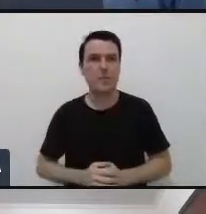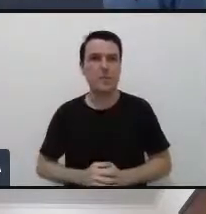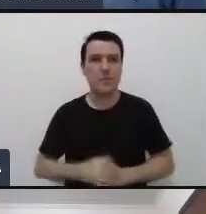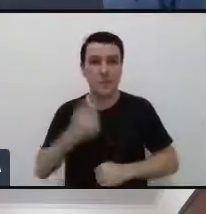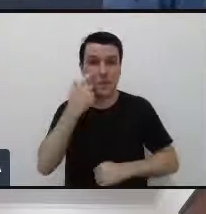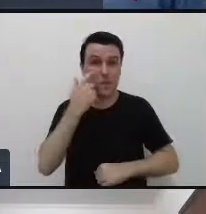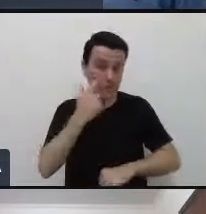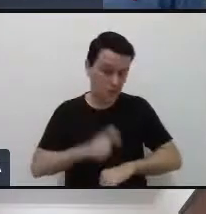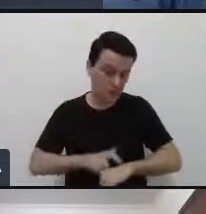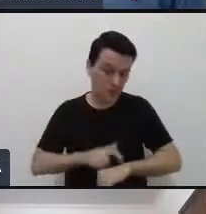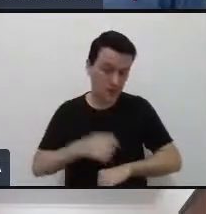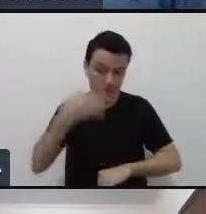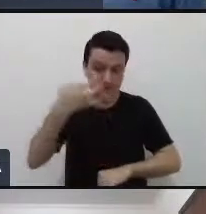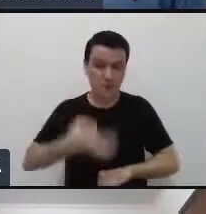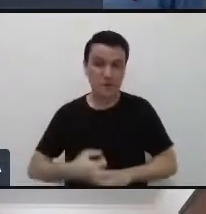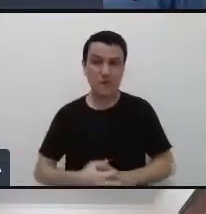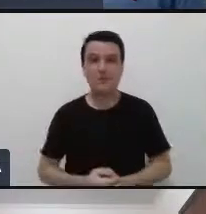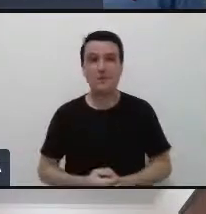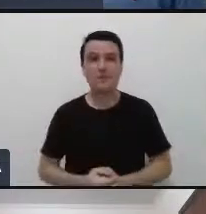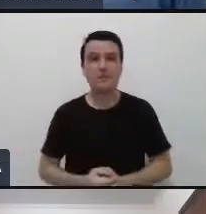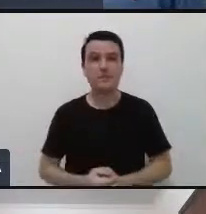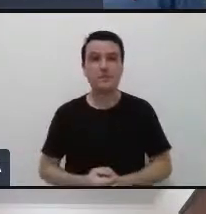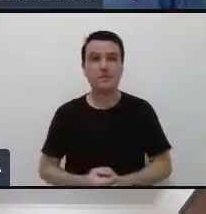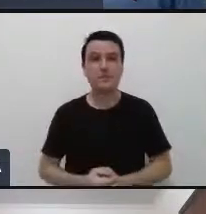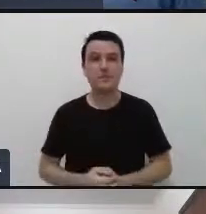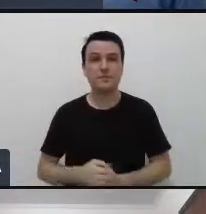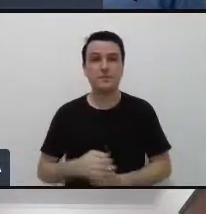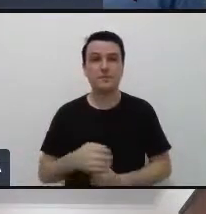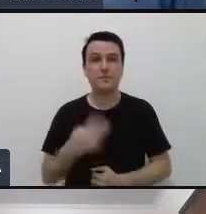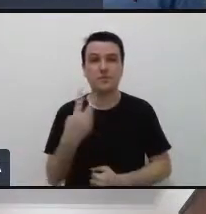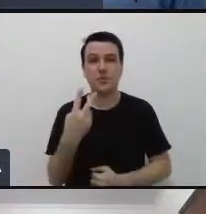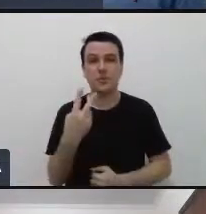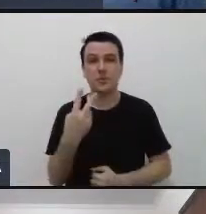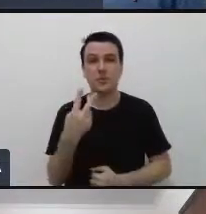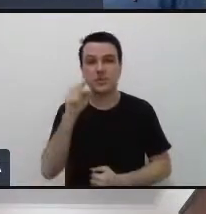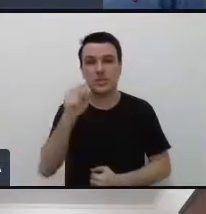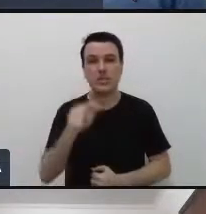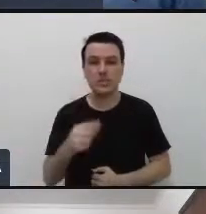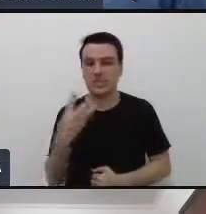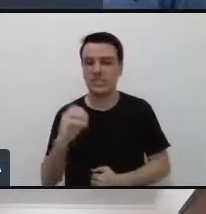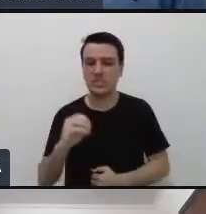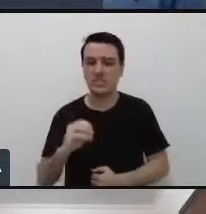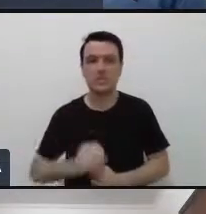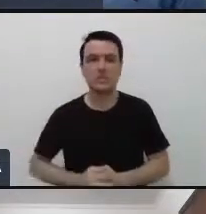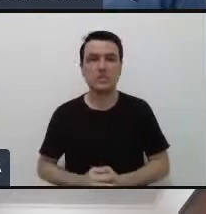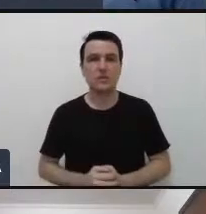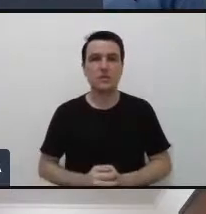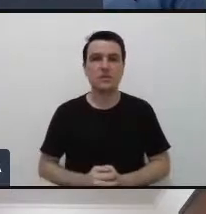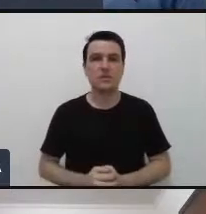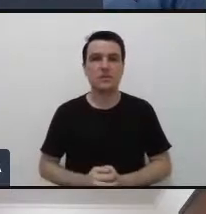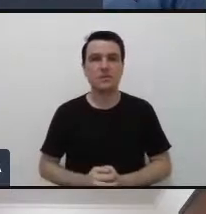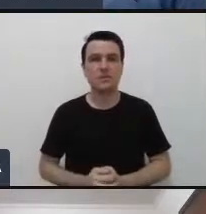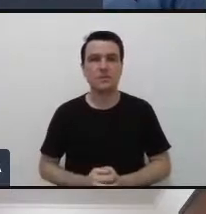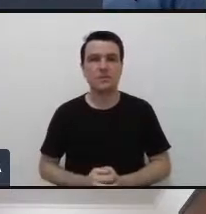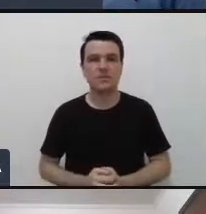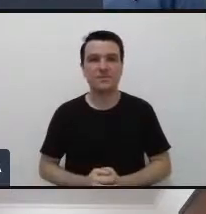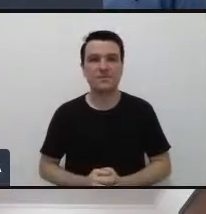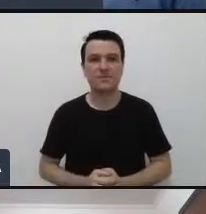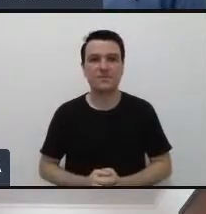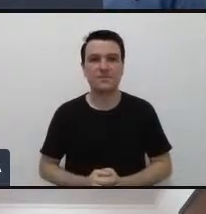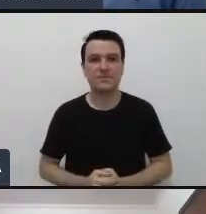horário às 14h30 horas né aqui no mesmo espaço passar pra Joana